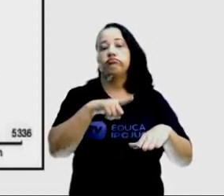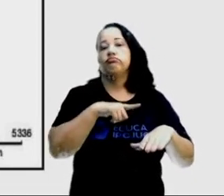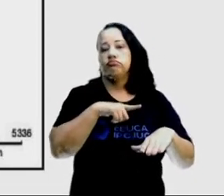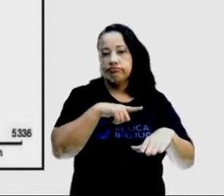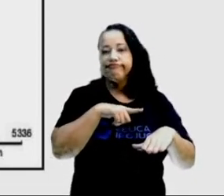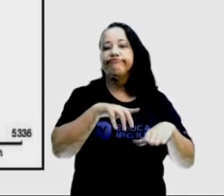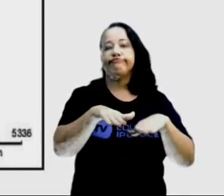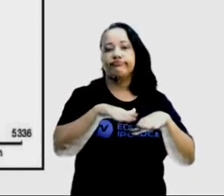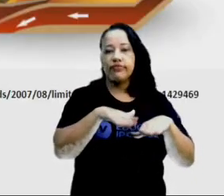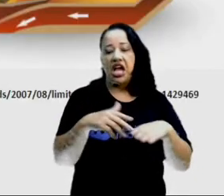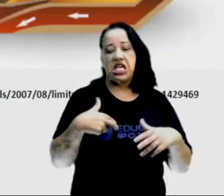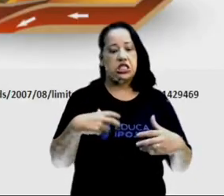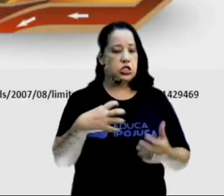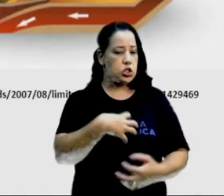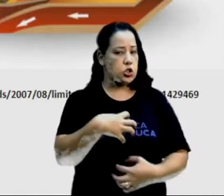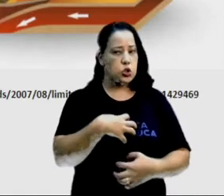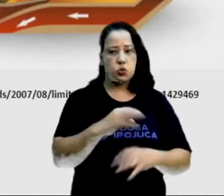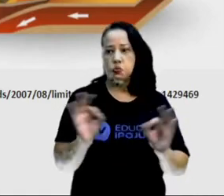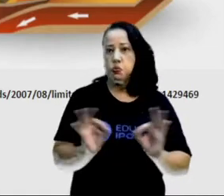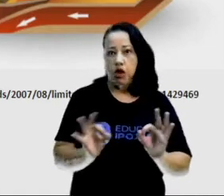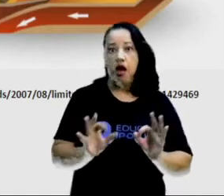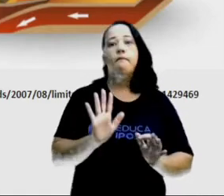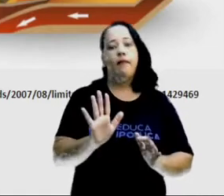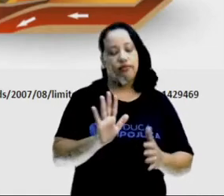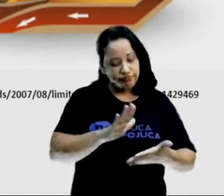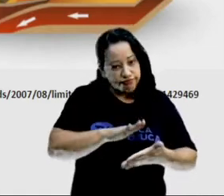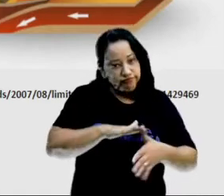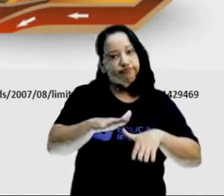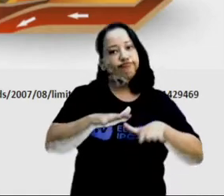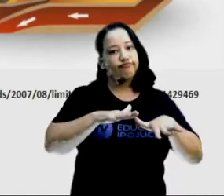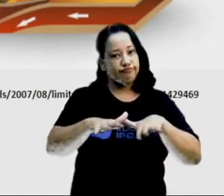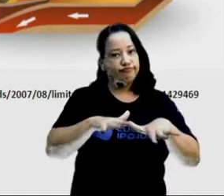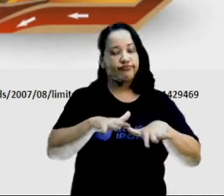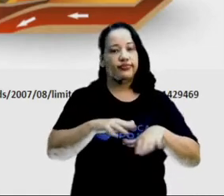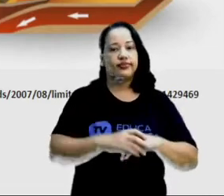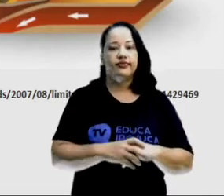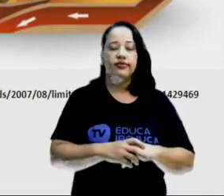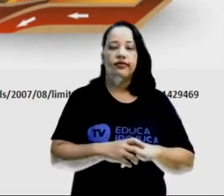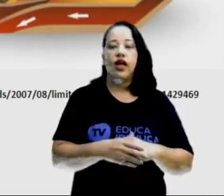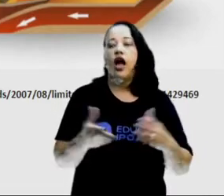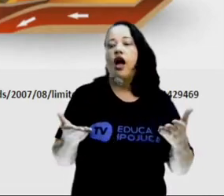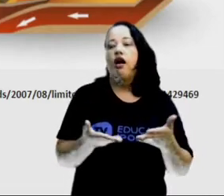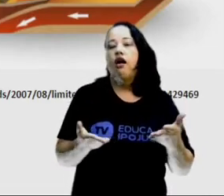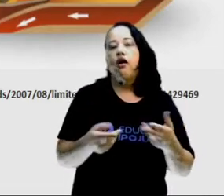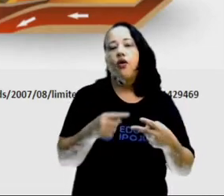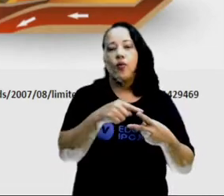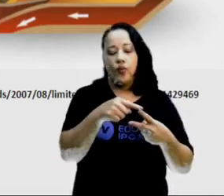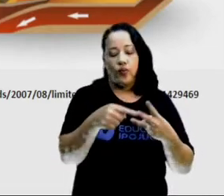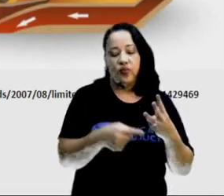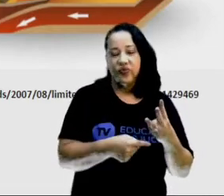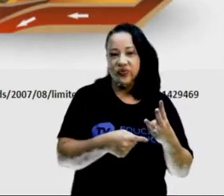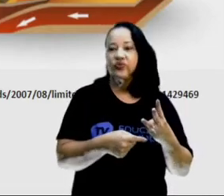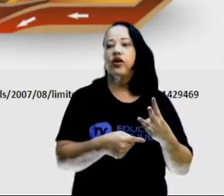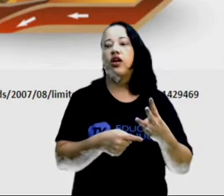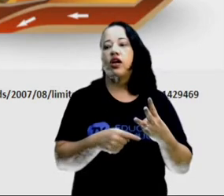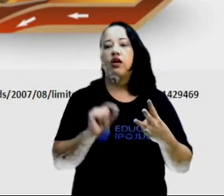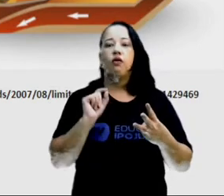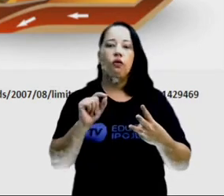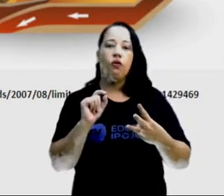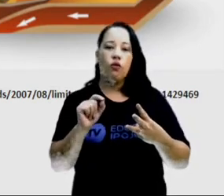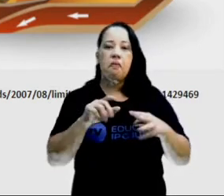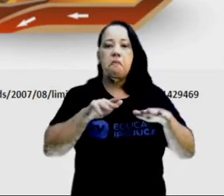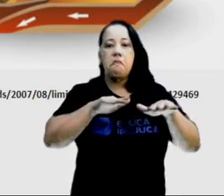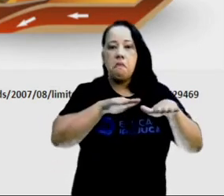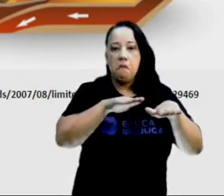elas se movimentam, certo? Aqui, a gente tem as três formas de